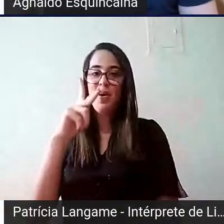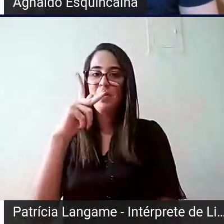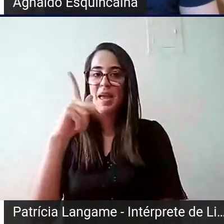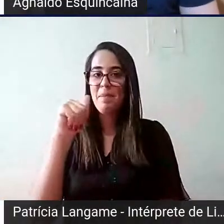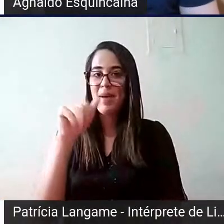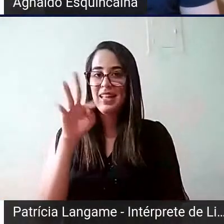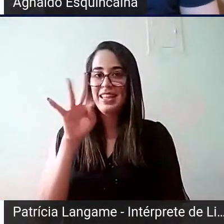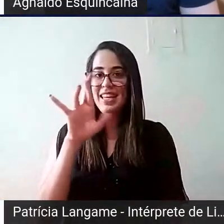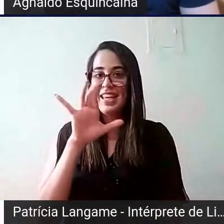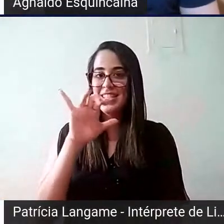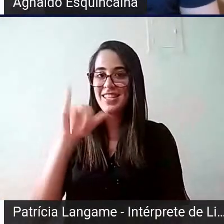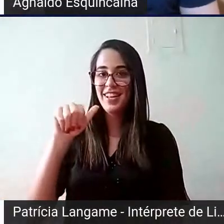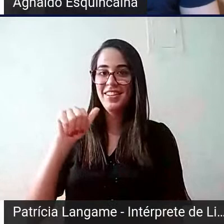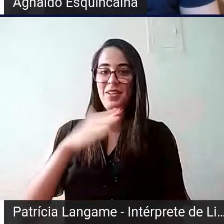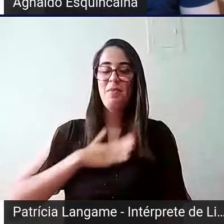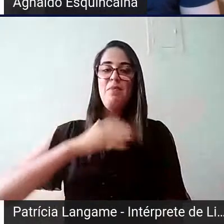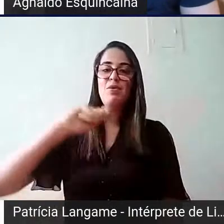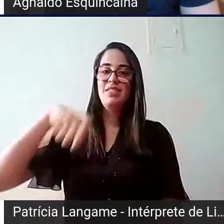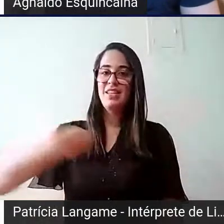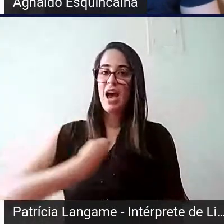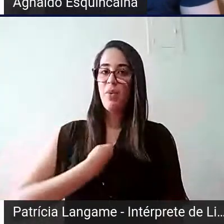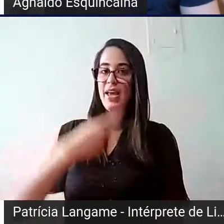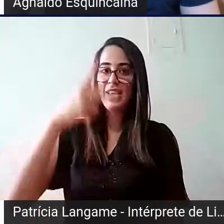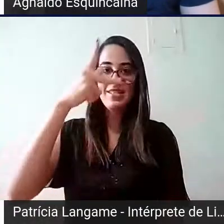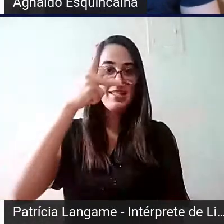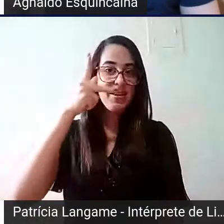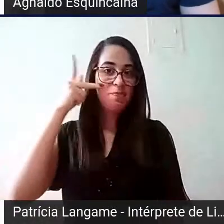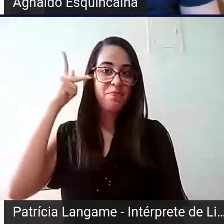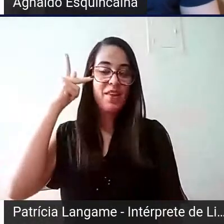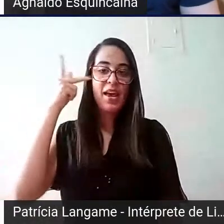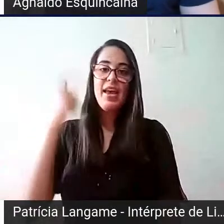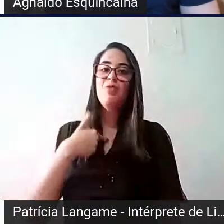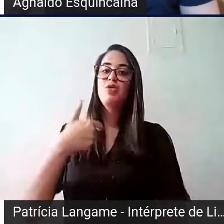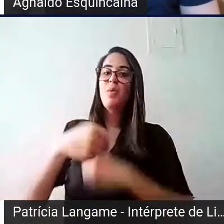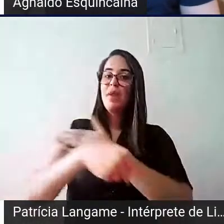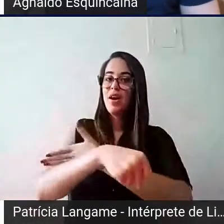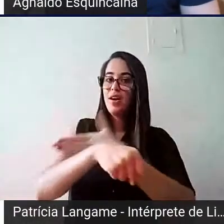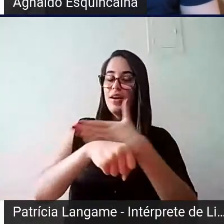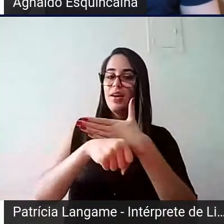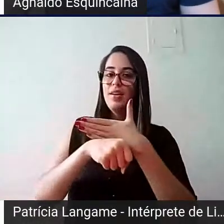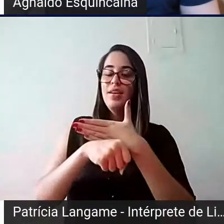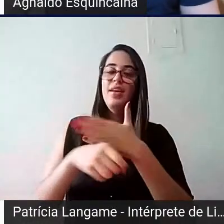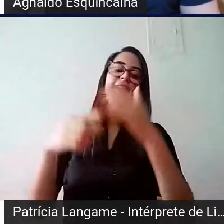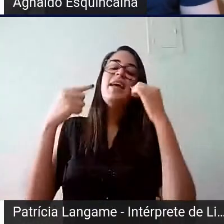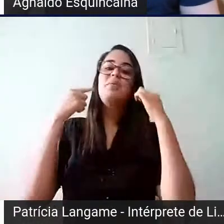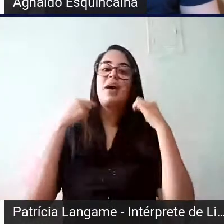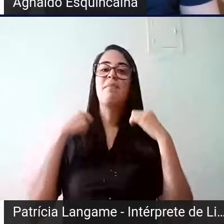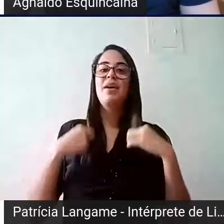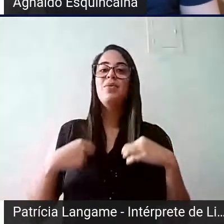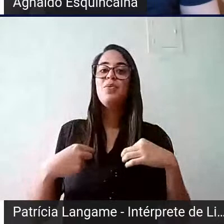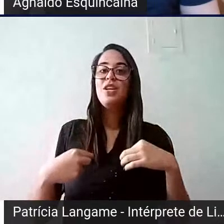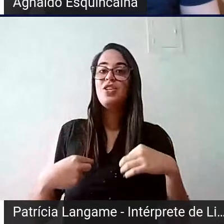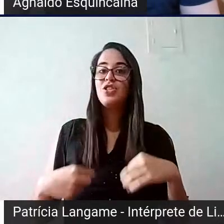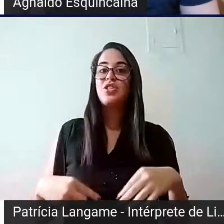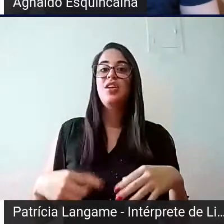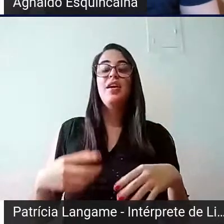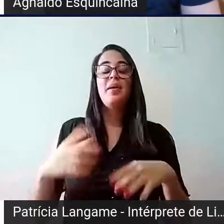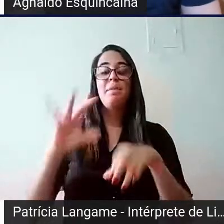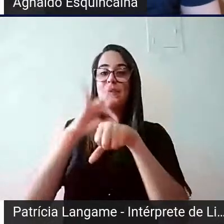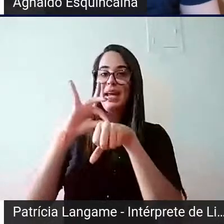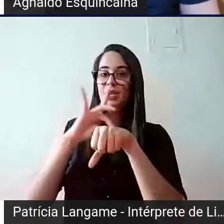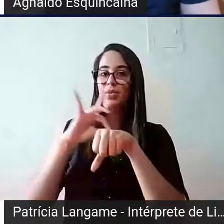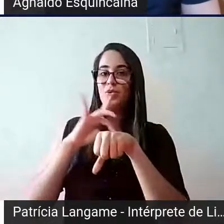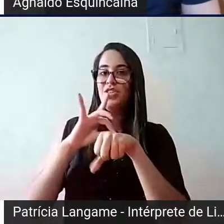Meu nome é Patrícia, meu sinal é esse, eu sou branca, tenho cabelos